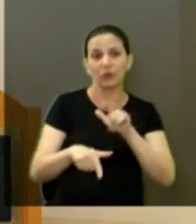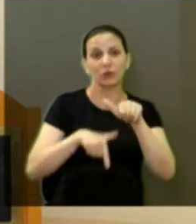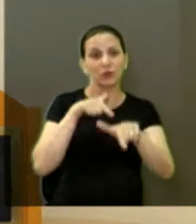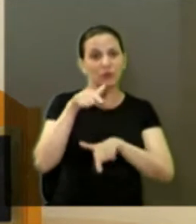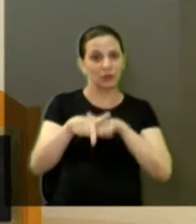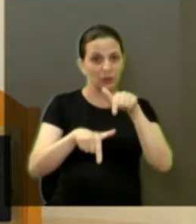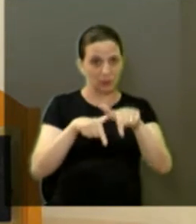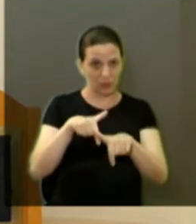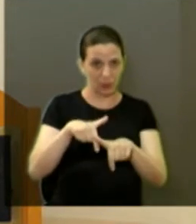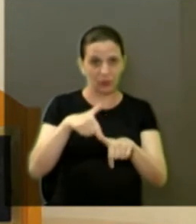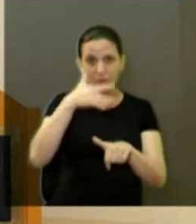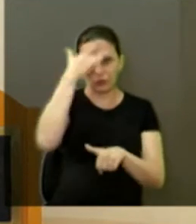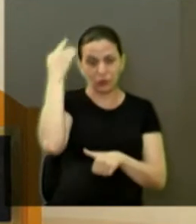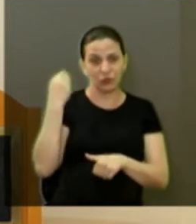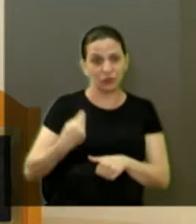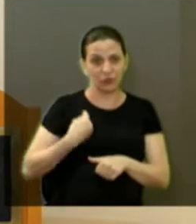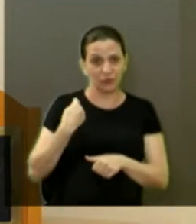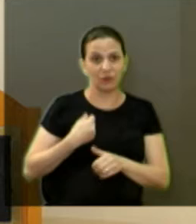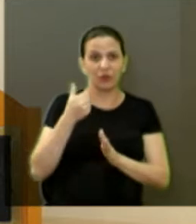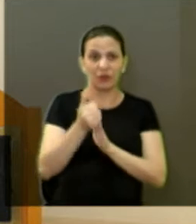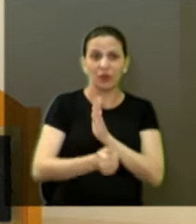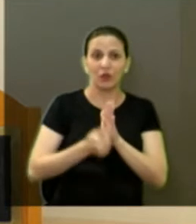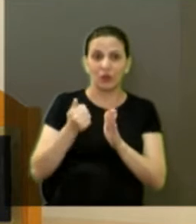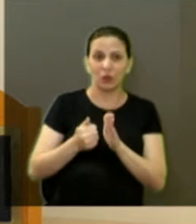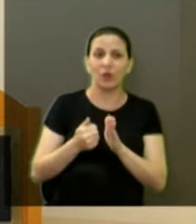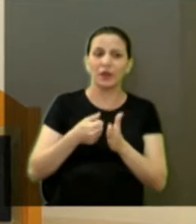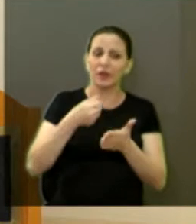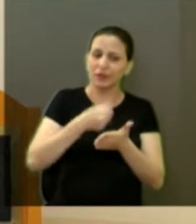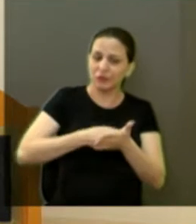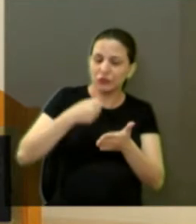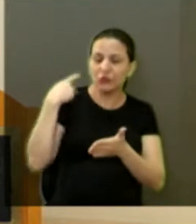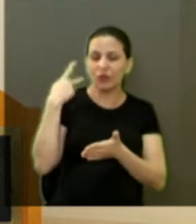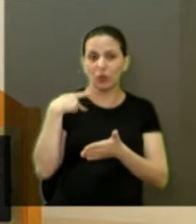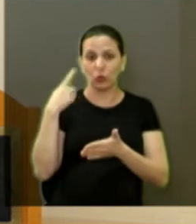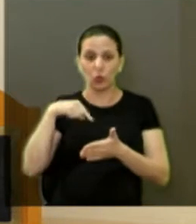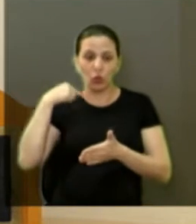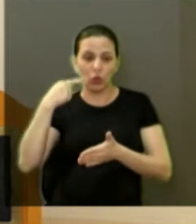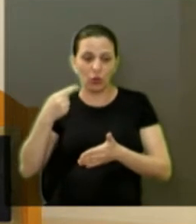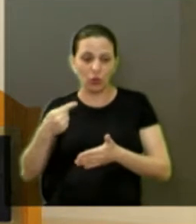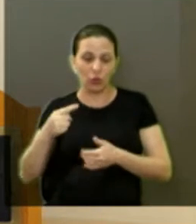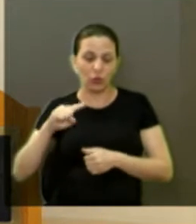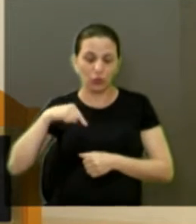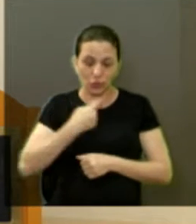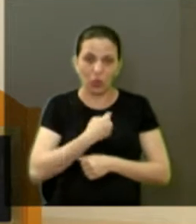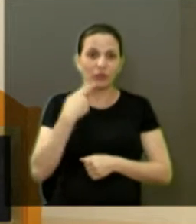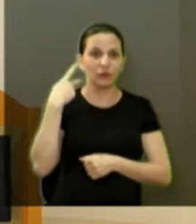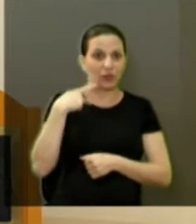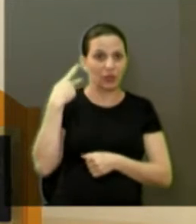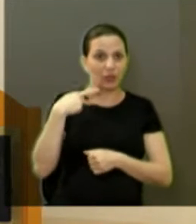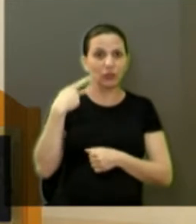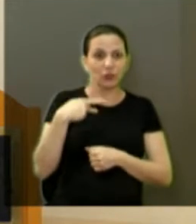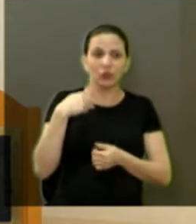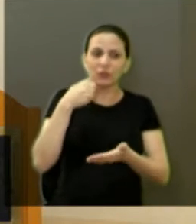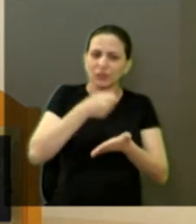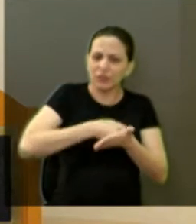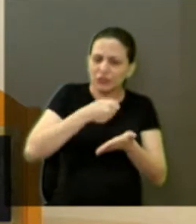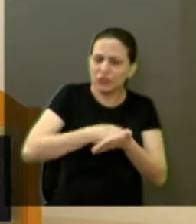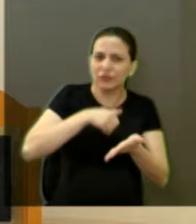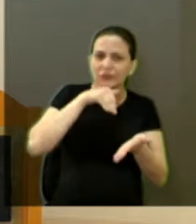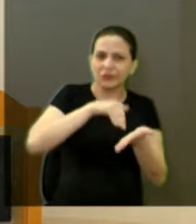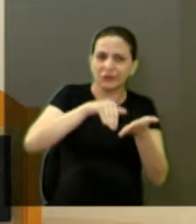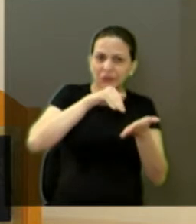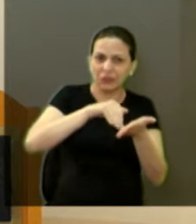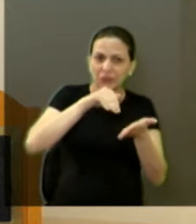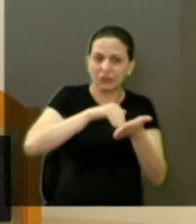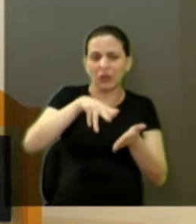munícipes cobram a nós e a gente passa para frente para eles. Quem tem que executar são o prefeito, o secretário que tem que executar os